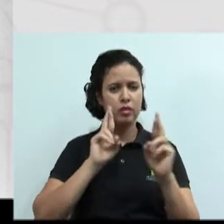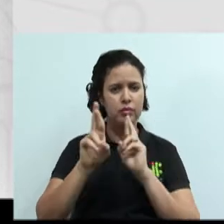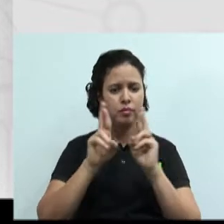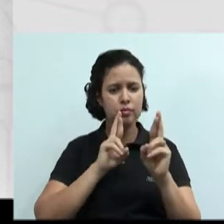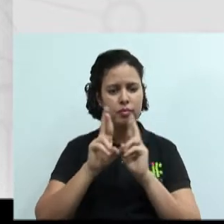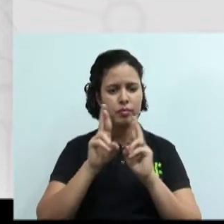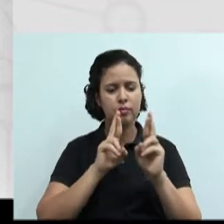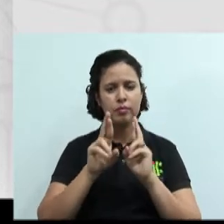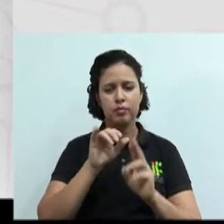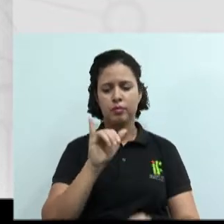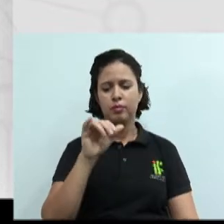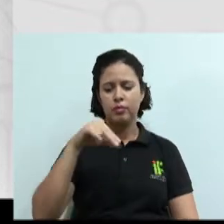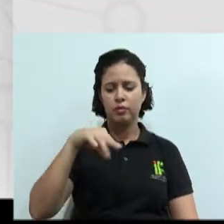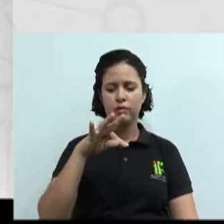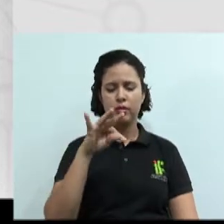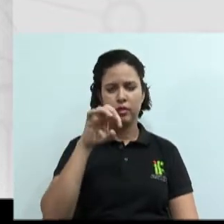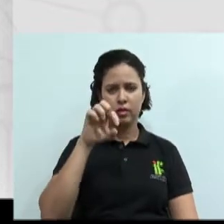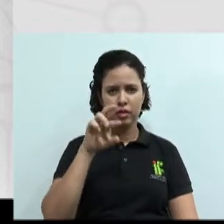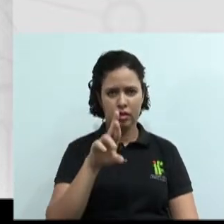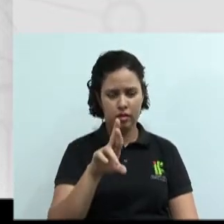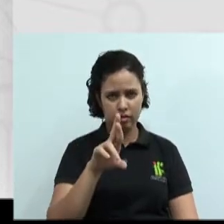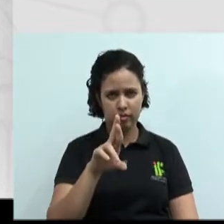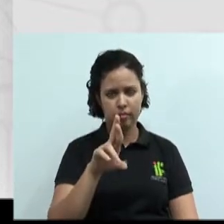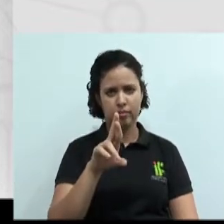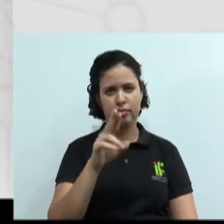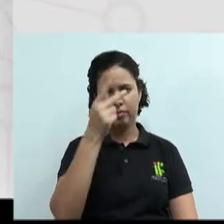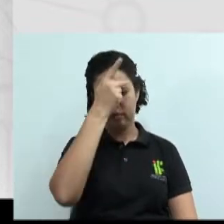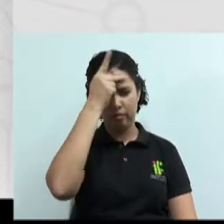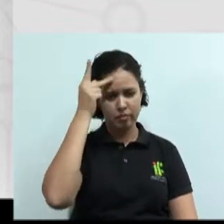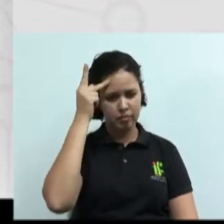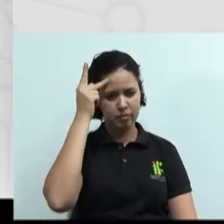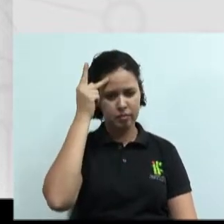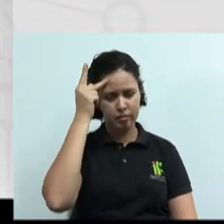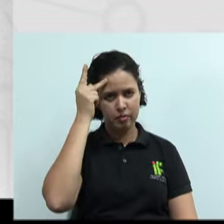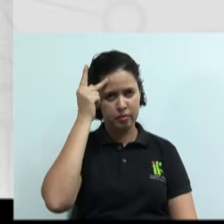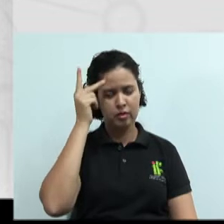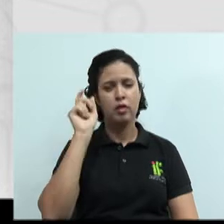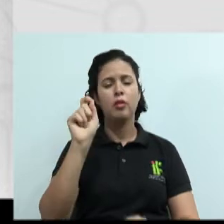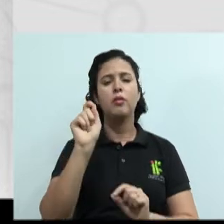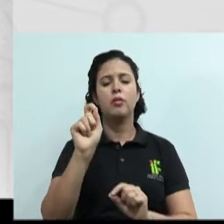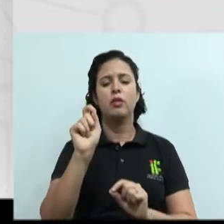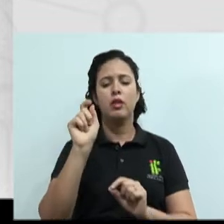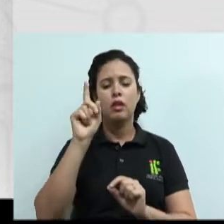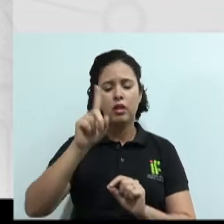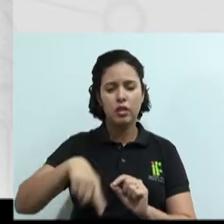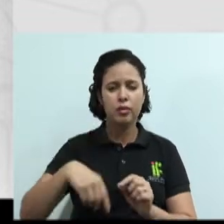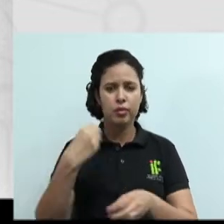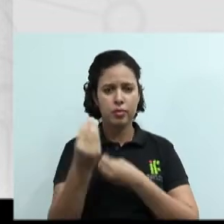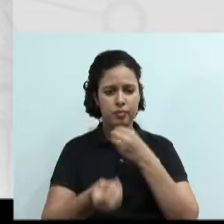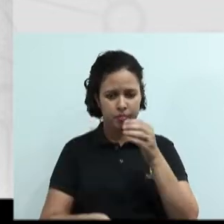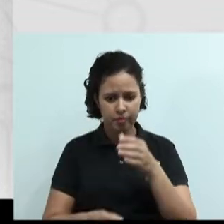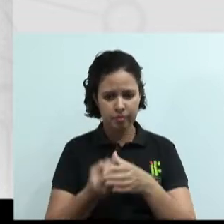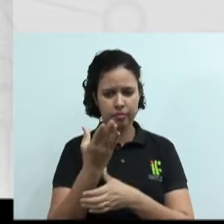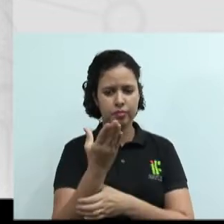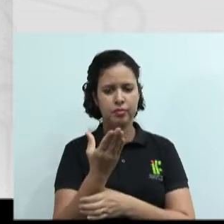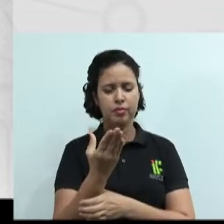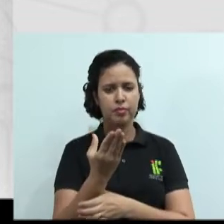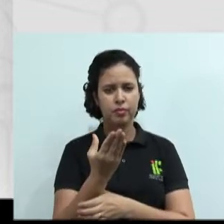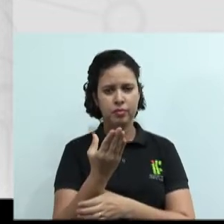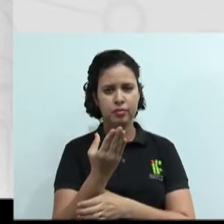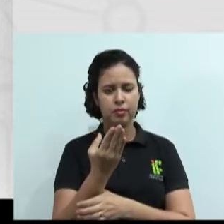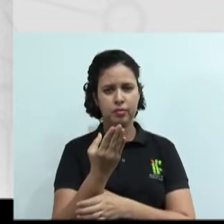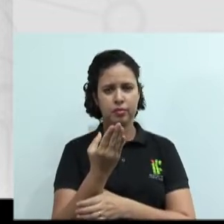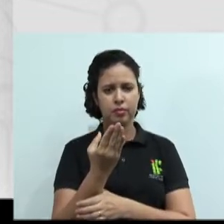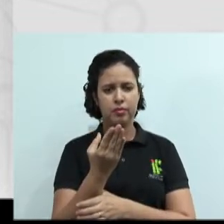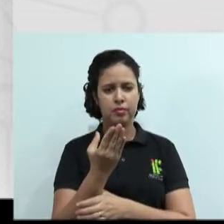e desenvolvido por Max Weber. Então, aí, é um informativo para você saber como é que surgiu essa questão da